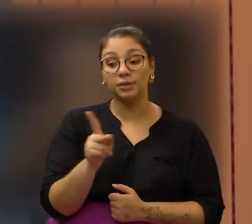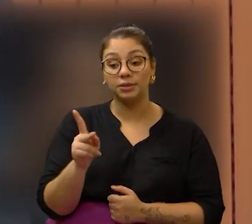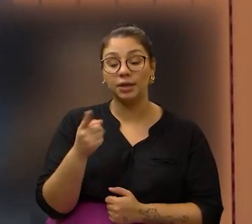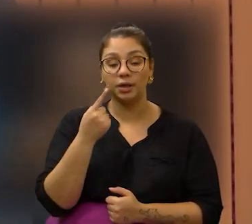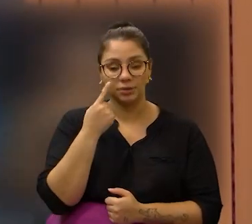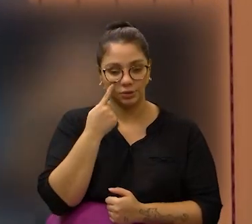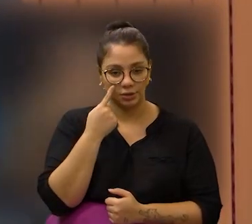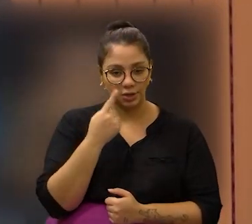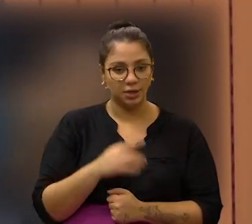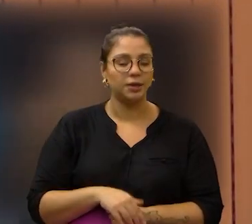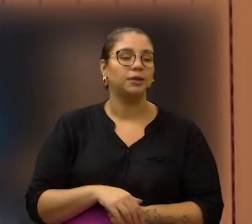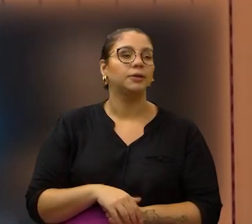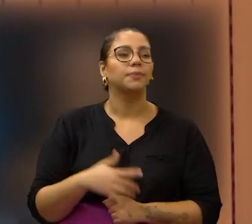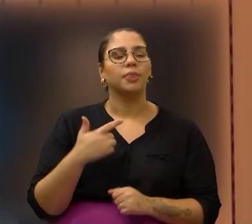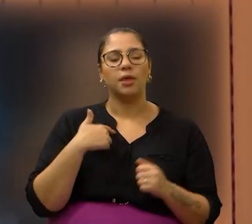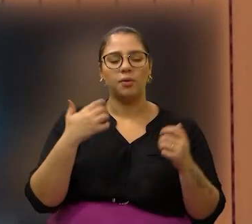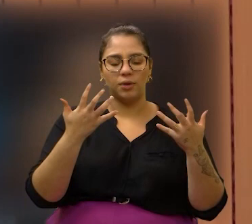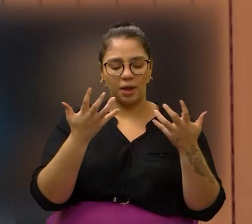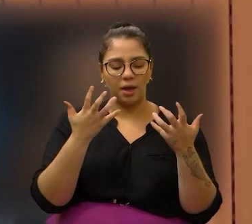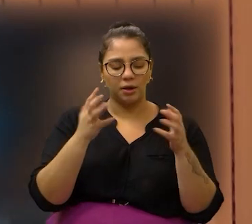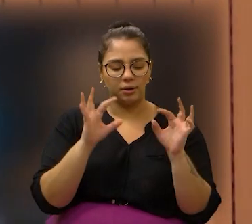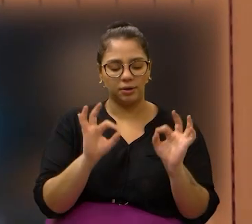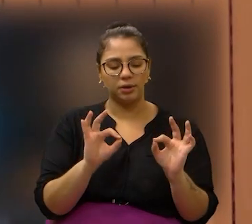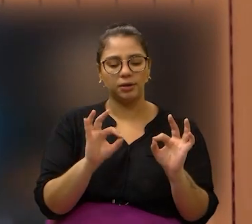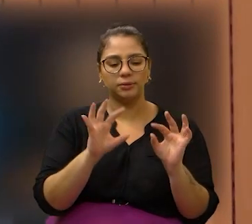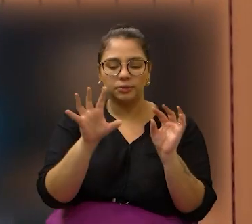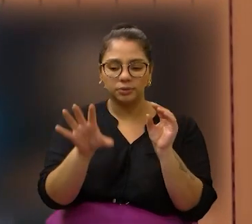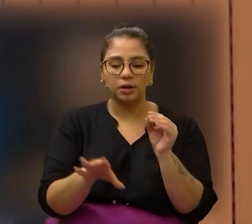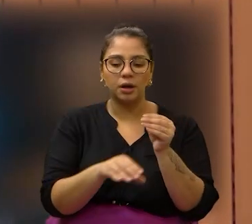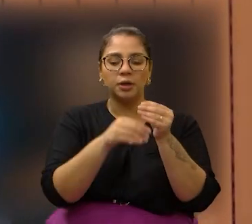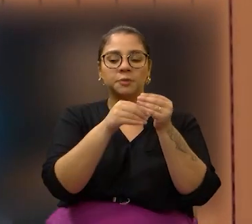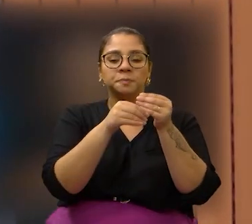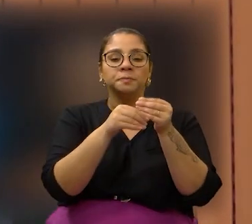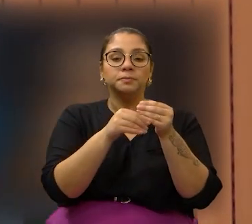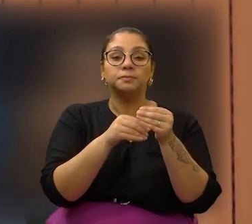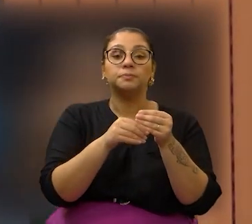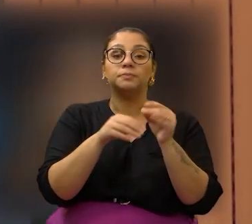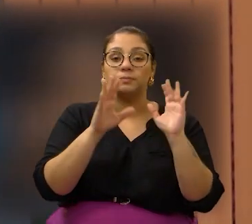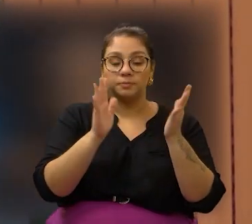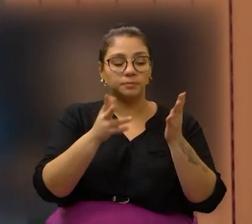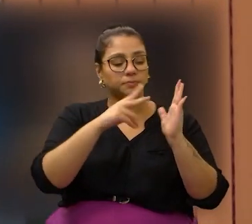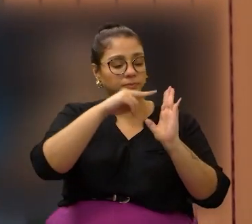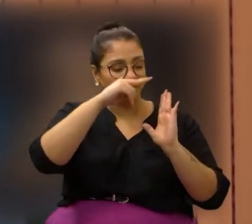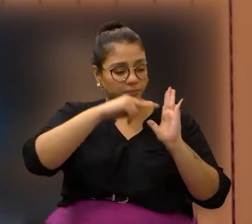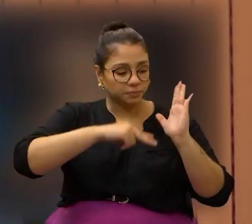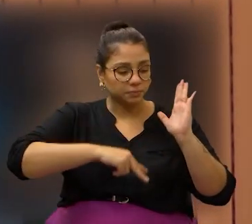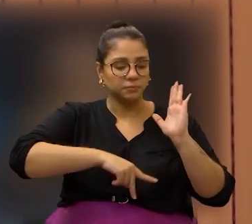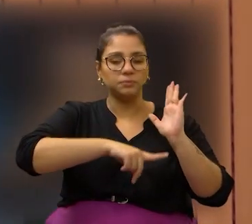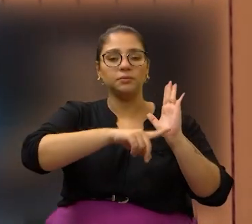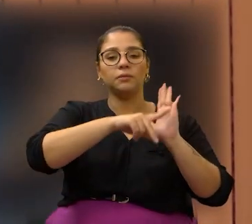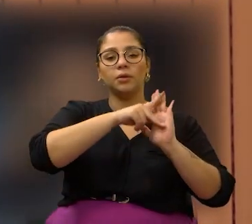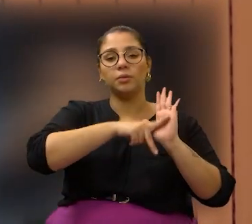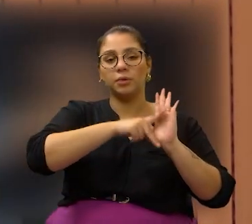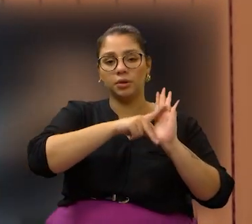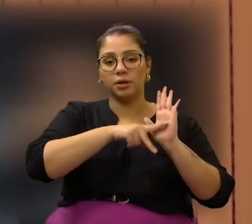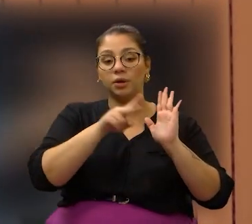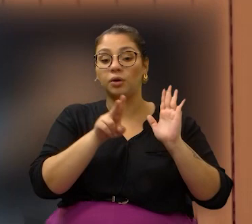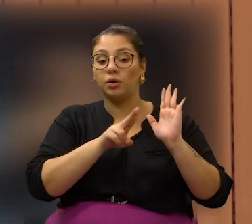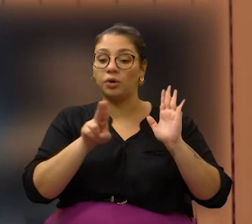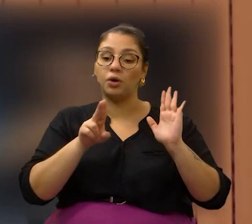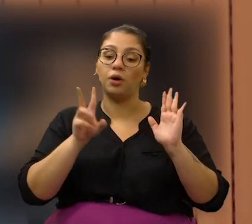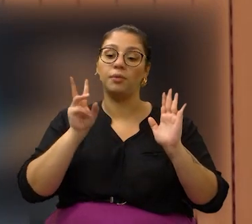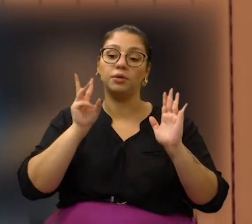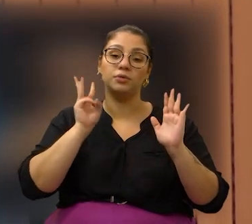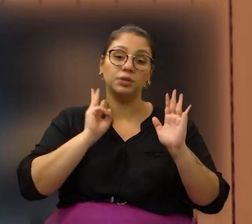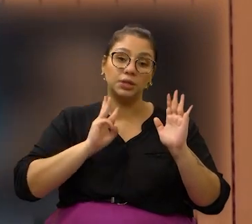Presidente, eu quero fazer aqui uma consideração. Quando o senhor lê o projeto e citou o nome